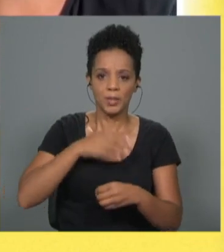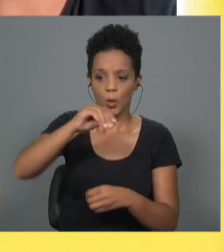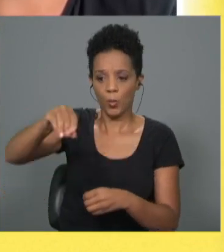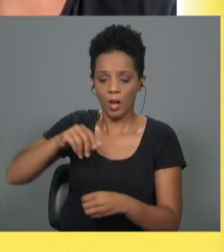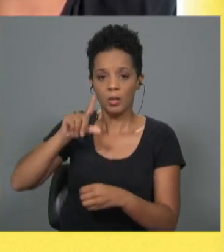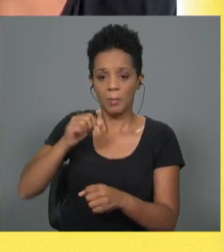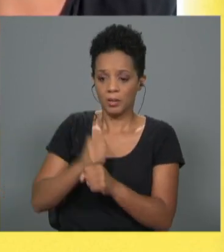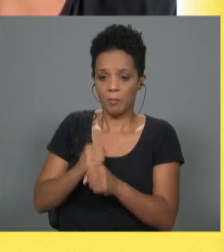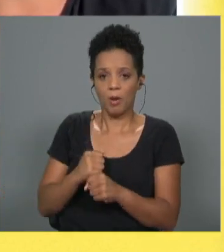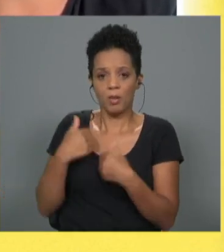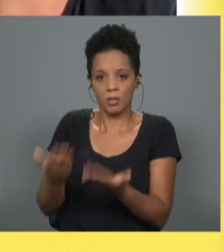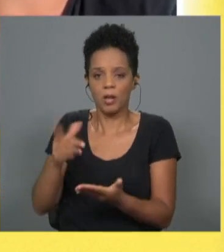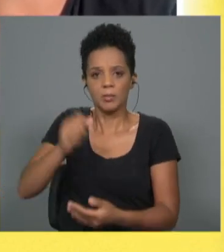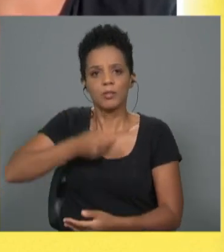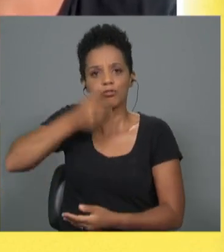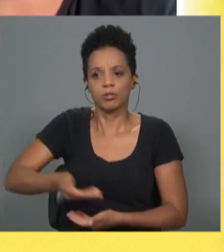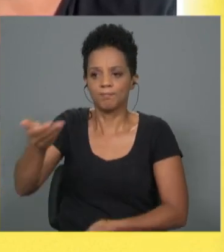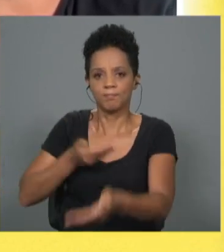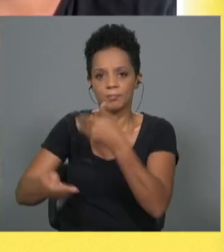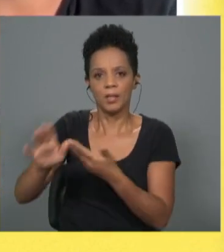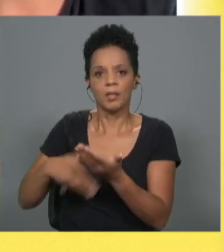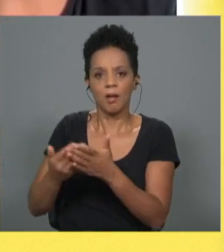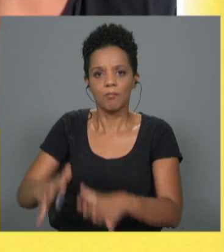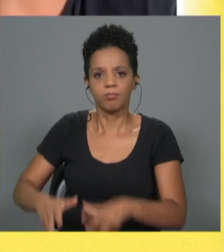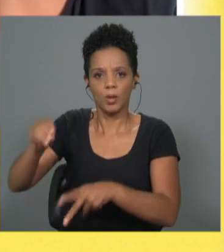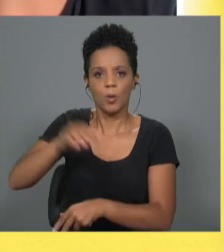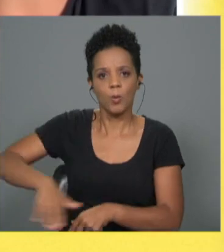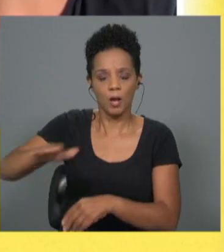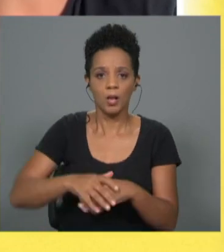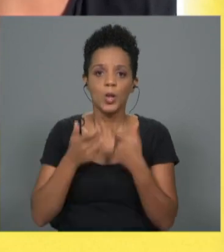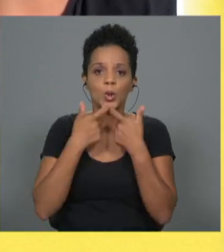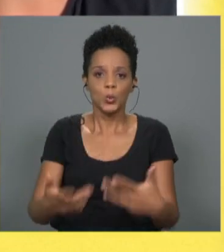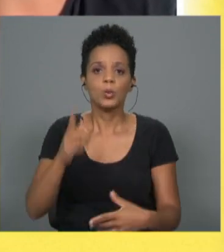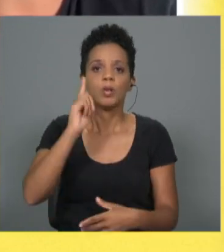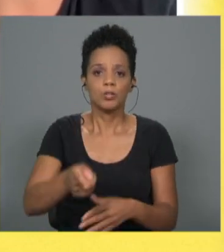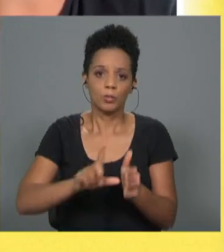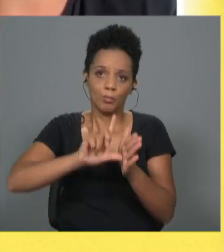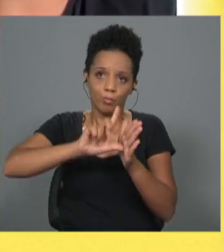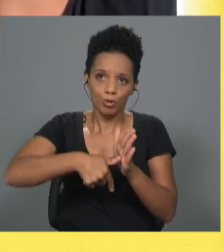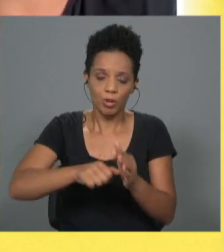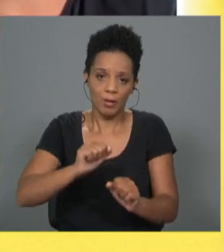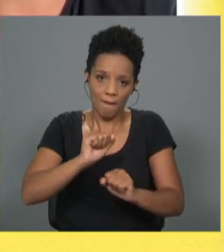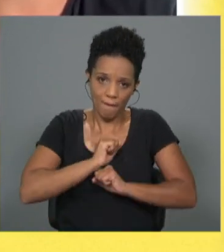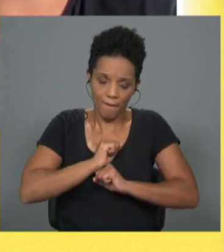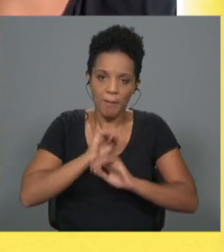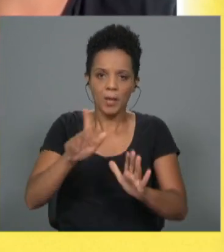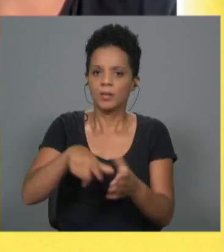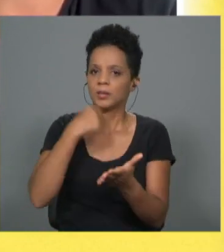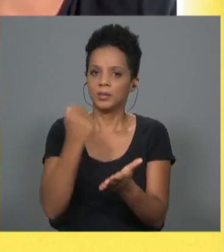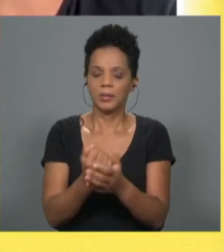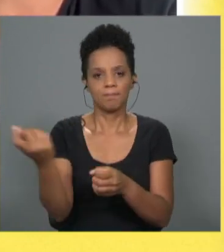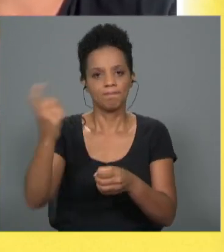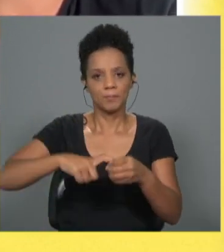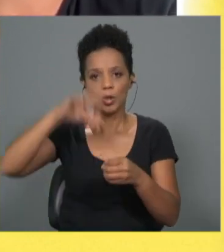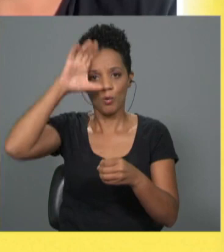e a sua experiência para o desenvolvimento local. Portanto, tudo isto é basicamente um projeto nosso, mas sempre em parceria tanto com o governo